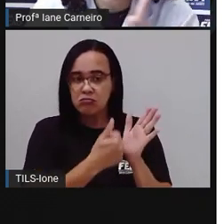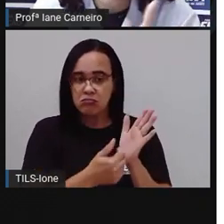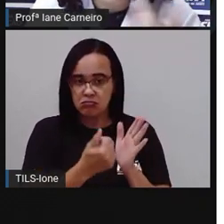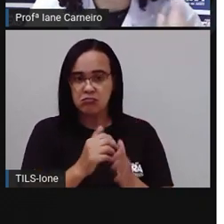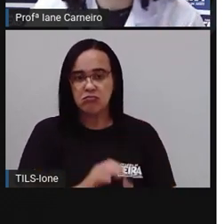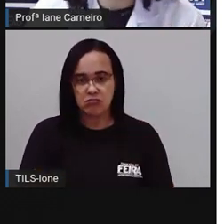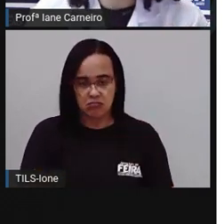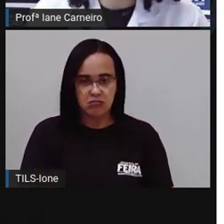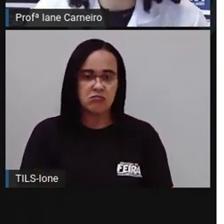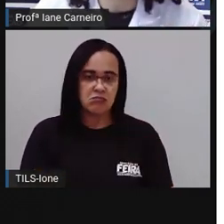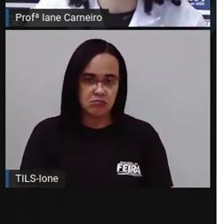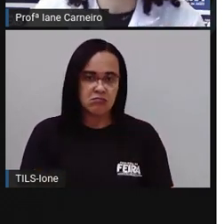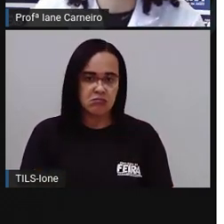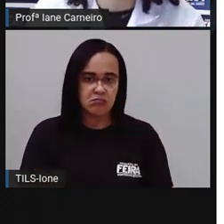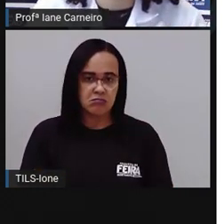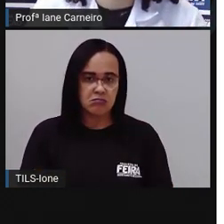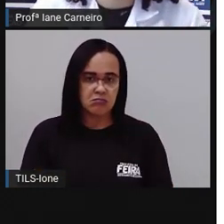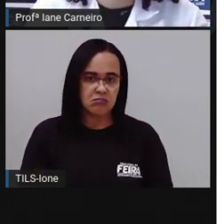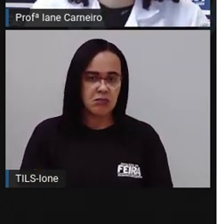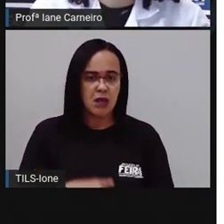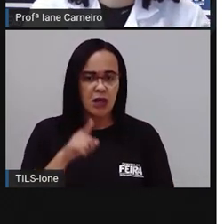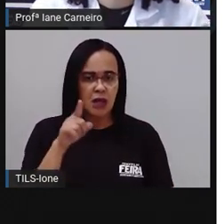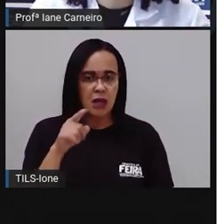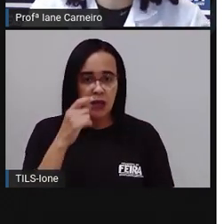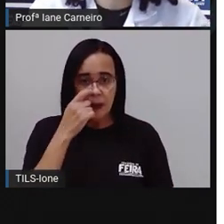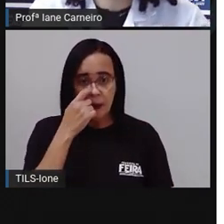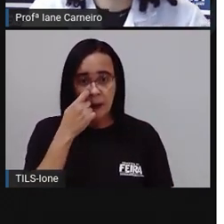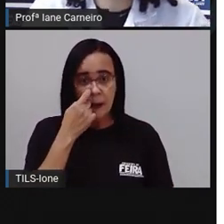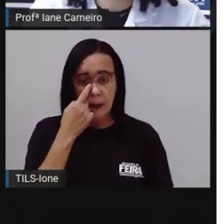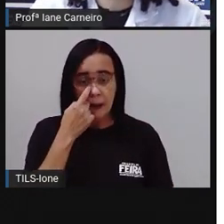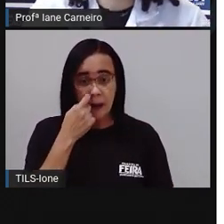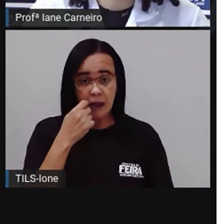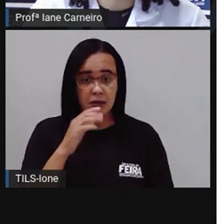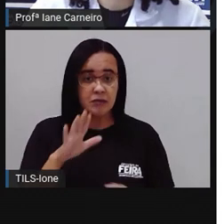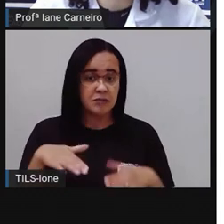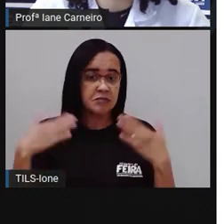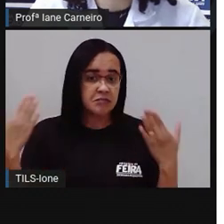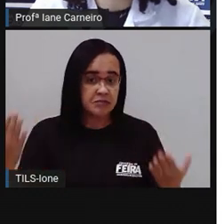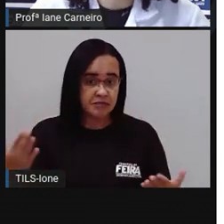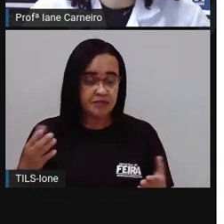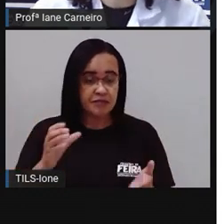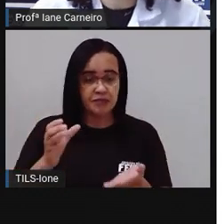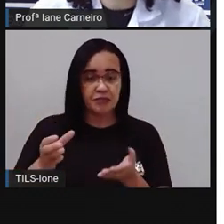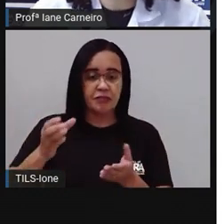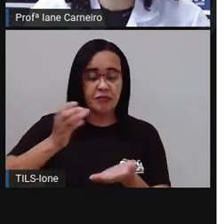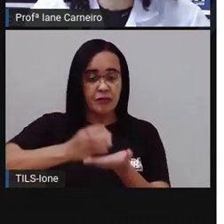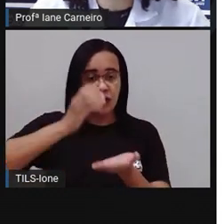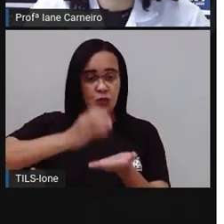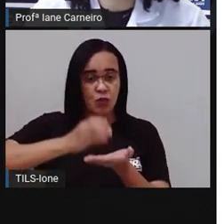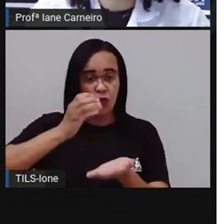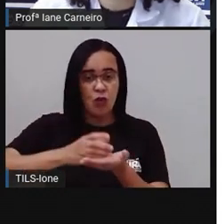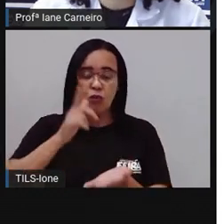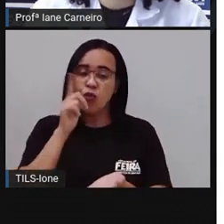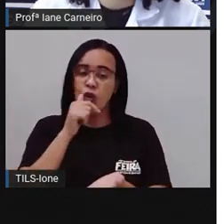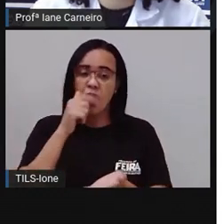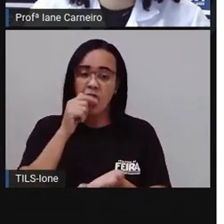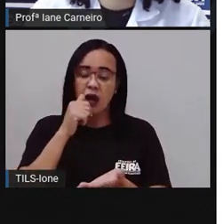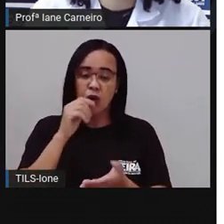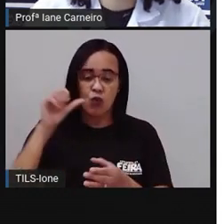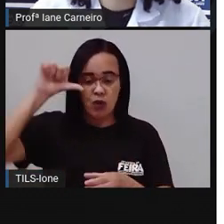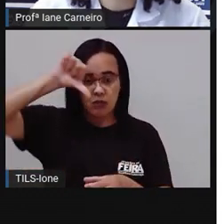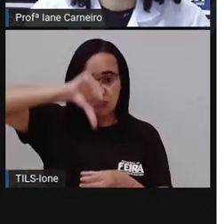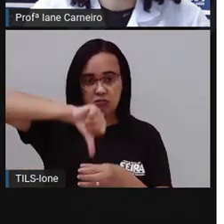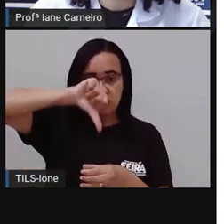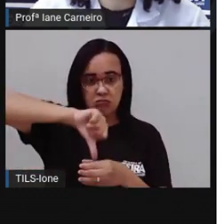porque aqui tem muitos e a gente não conseguiria. Em qual copo cabe maior quantidade de líquido? É no